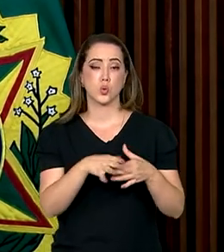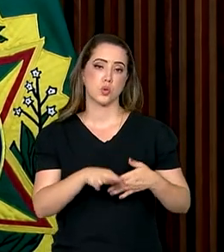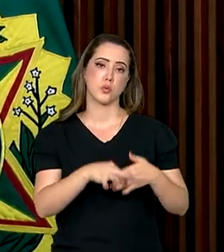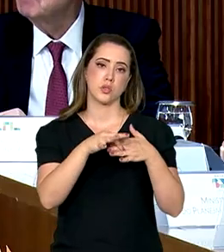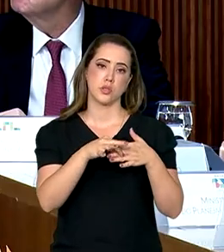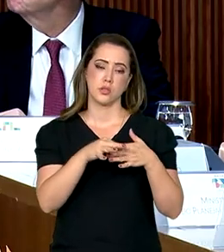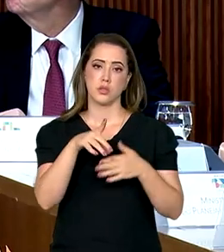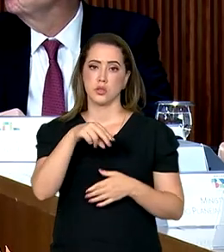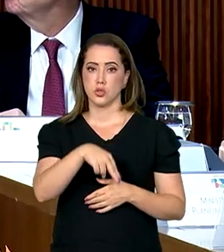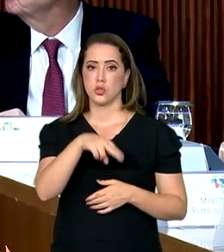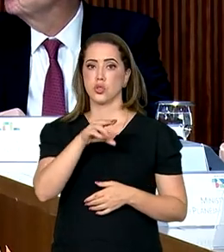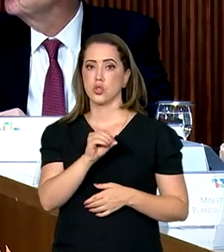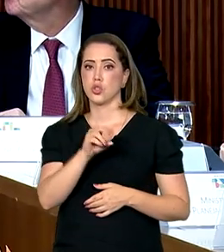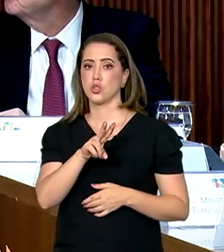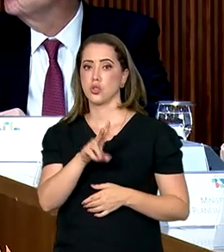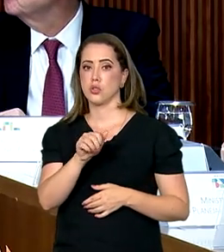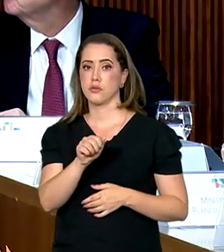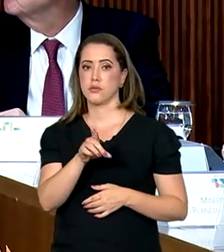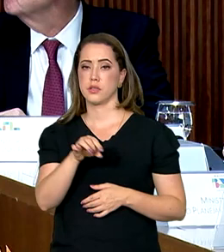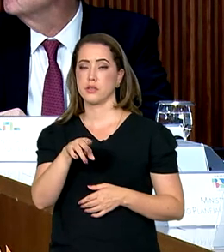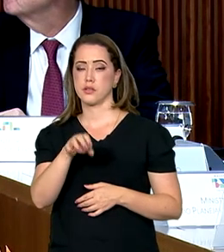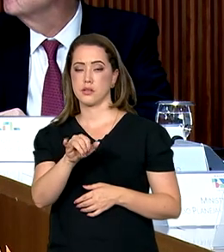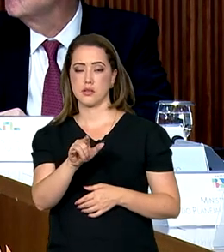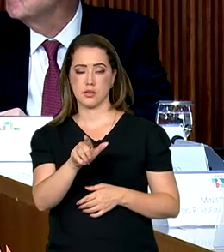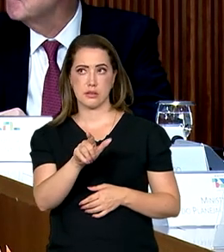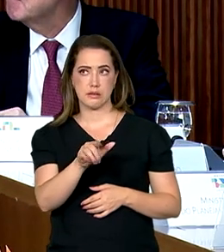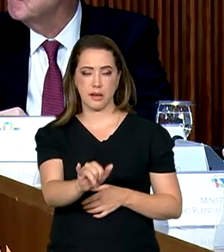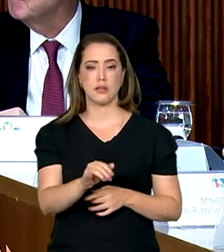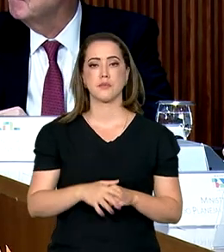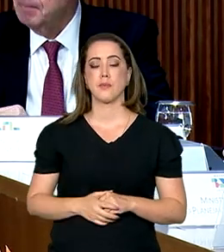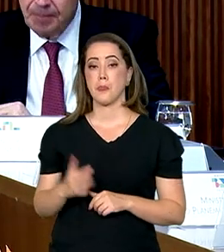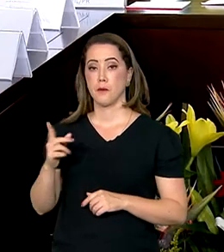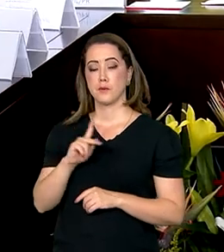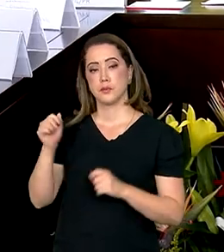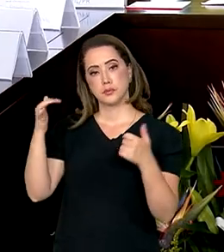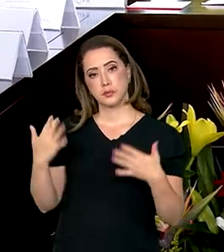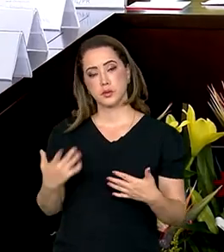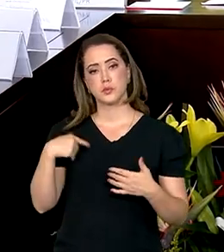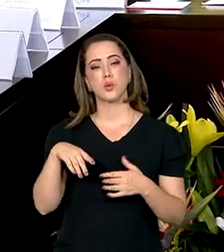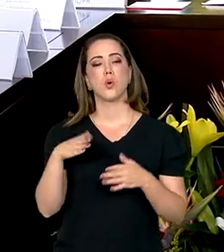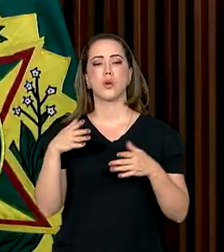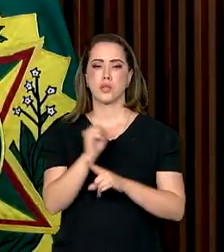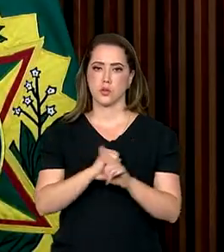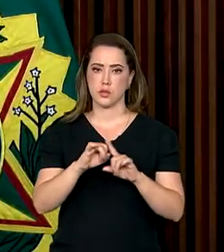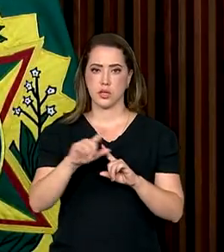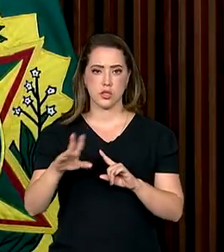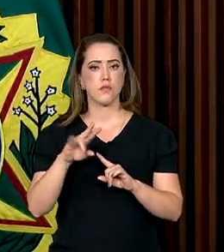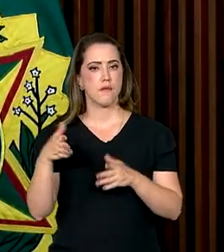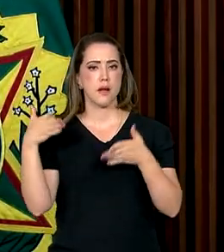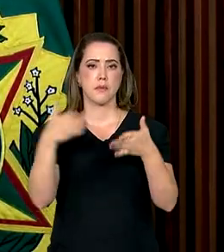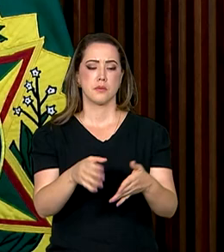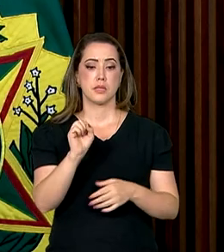líderes de Nova Adelaide. Segundo o presidente, a coordenação do bloco vai contar com ampla participação da sociedade civil. Nós vamos